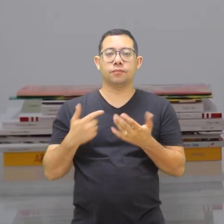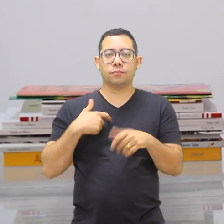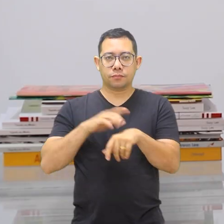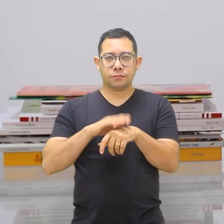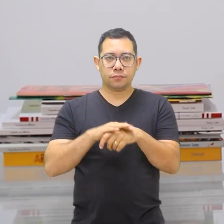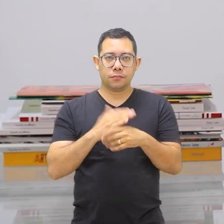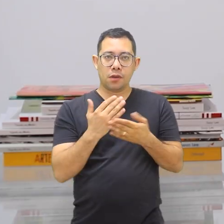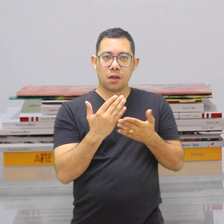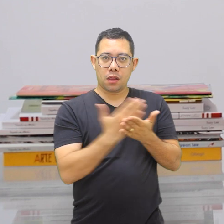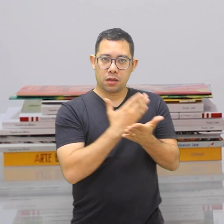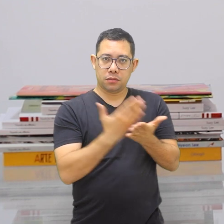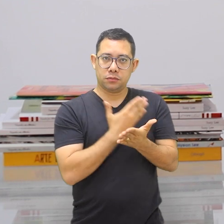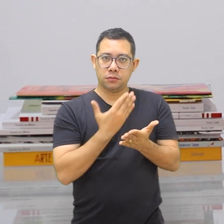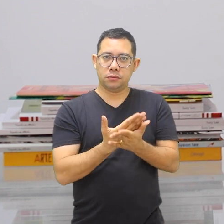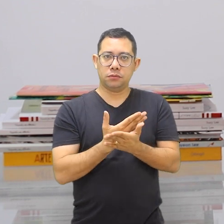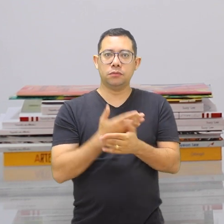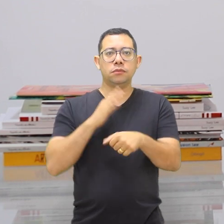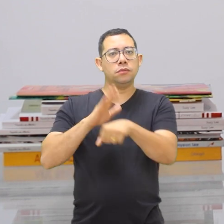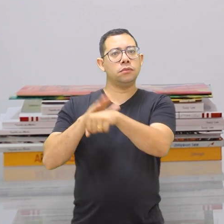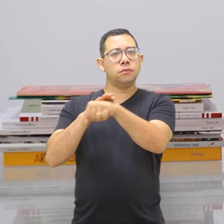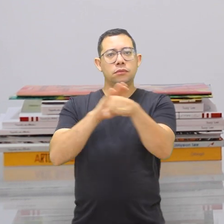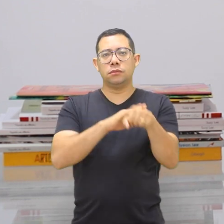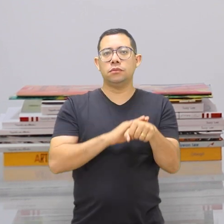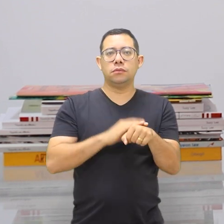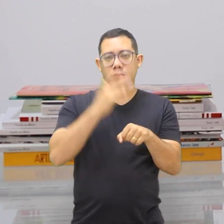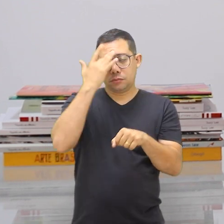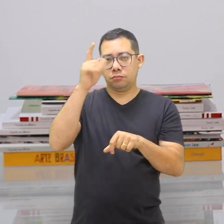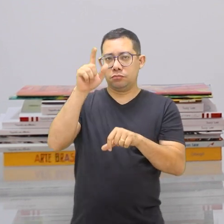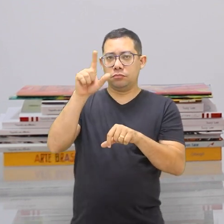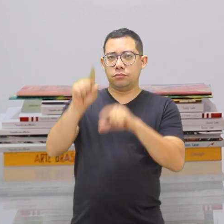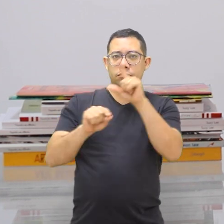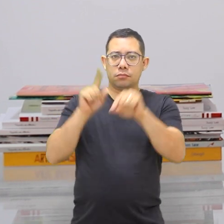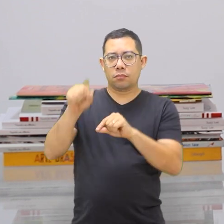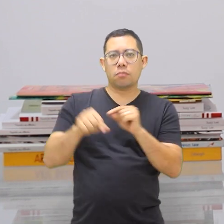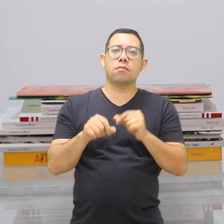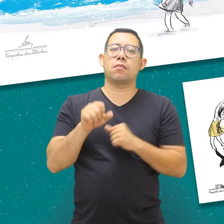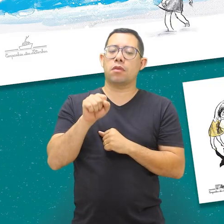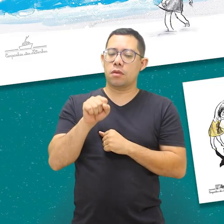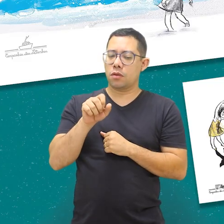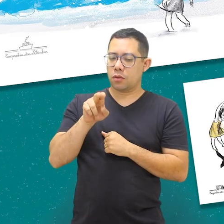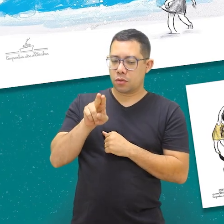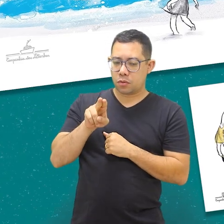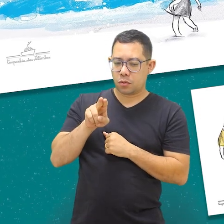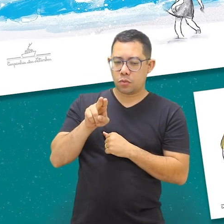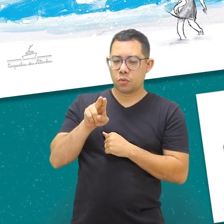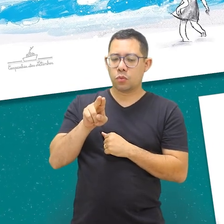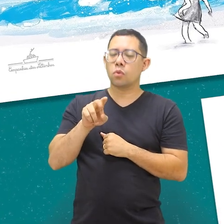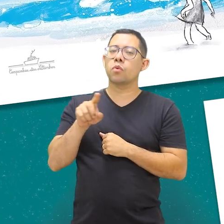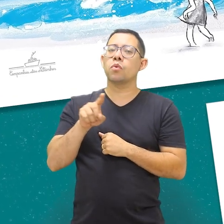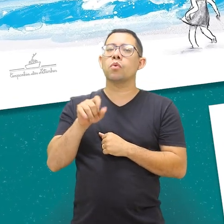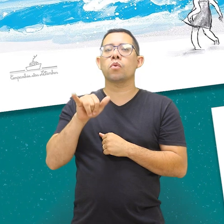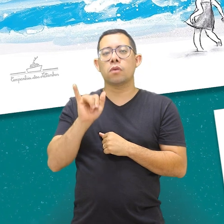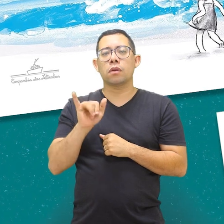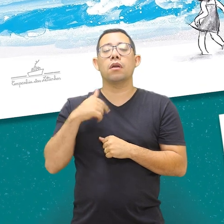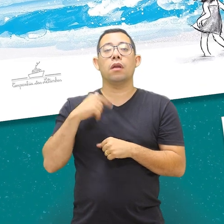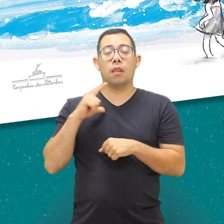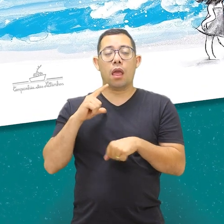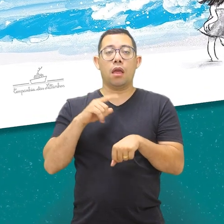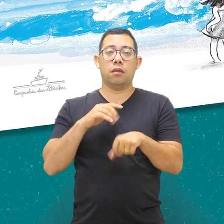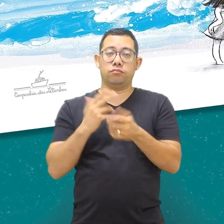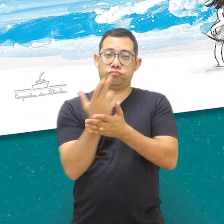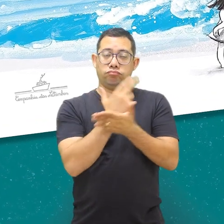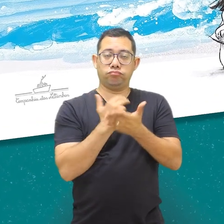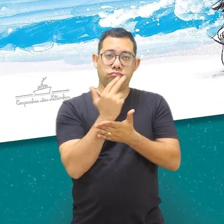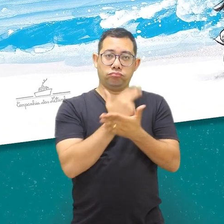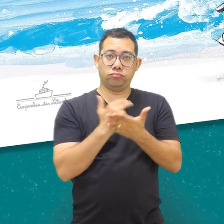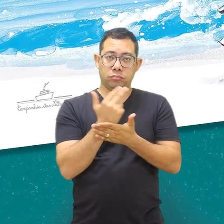Para fazer esse livro, eu também me inspirei em ilustradores que eu gosto muito. Suzy Lee, por exemplo, é uma ilustradora que faz muitos livros de